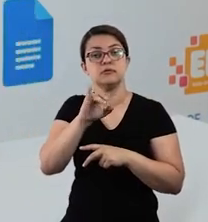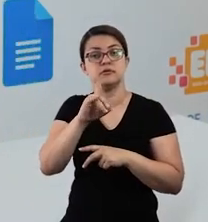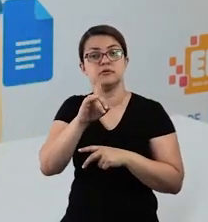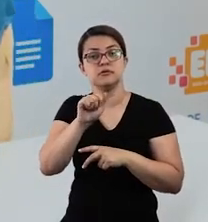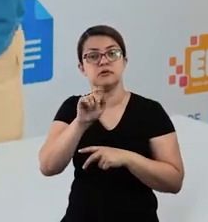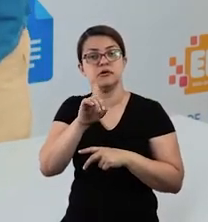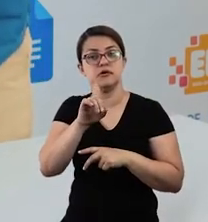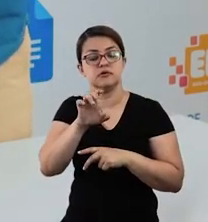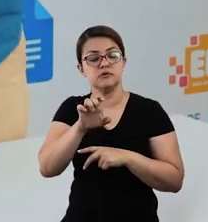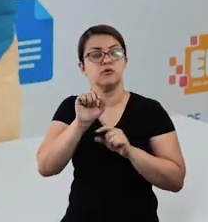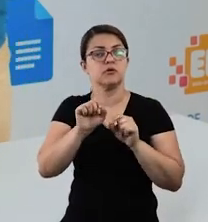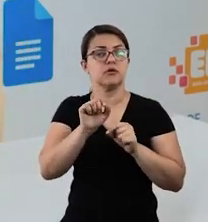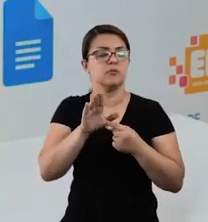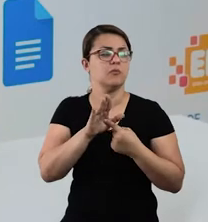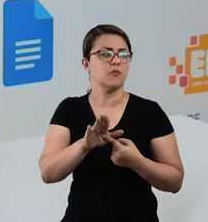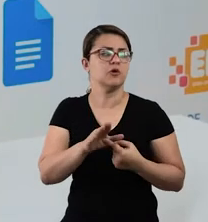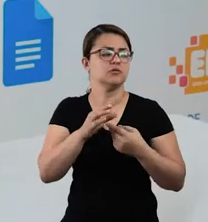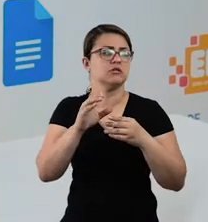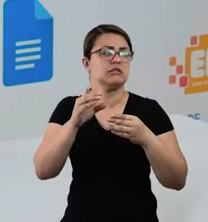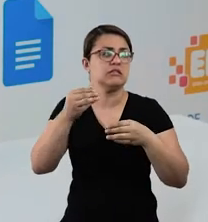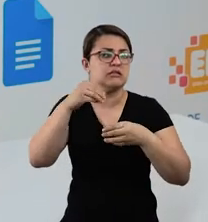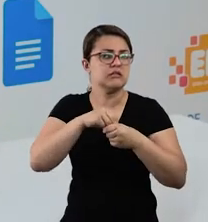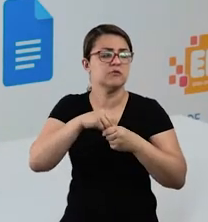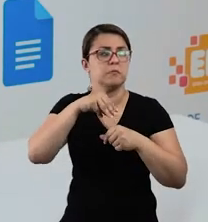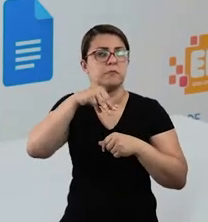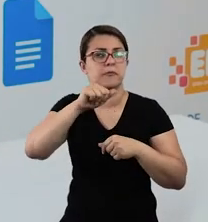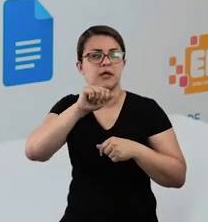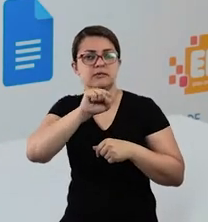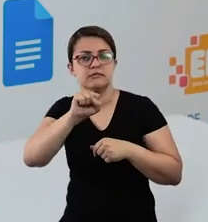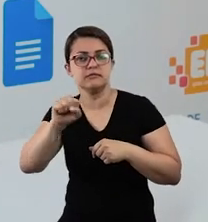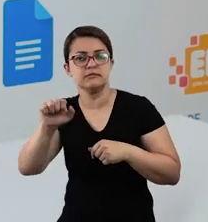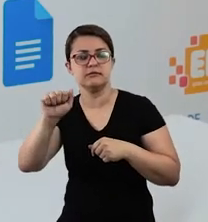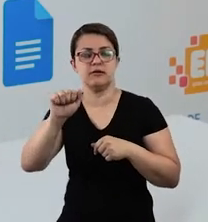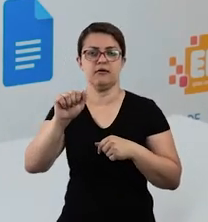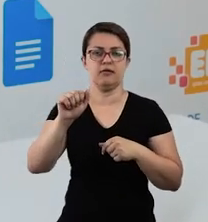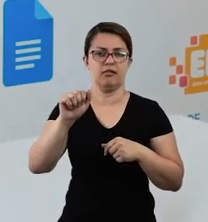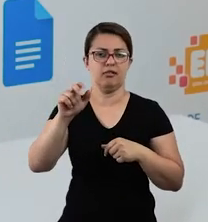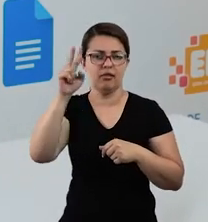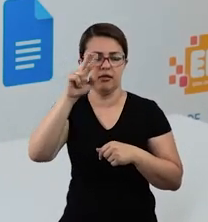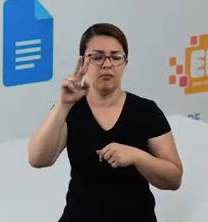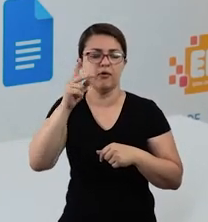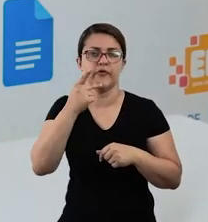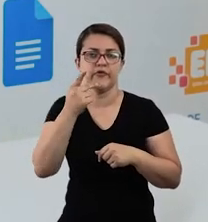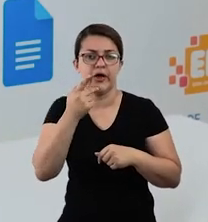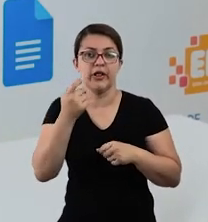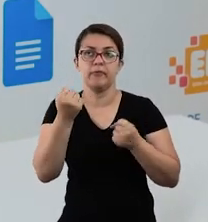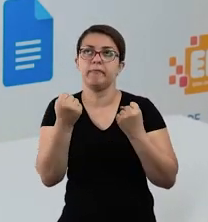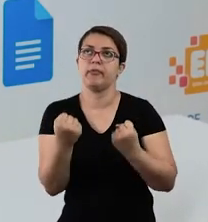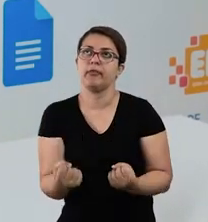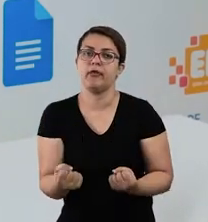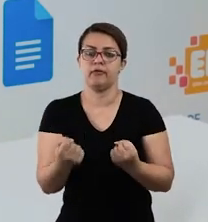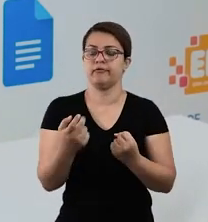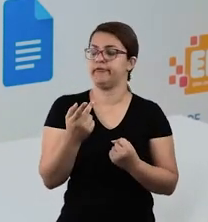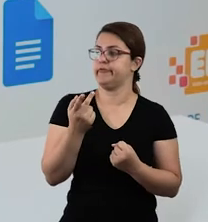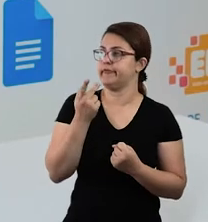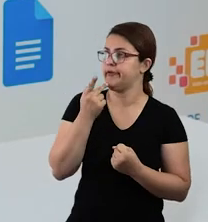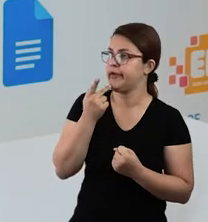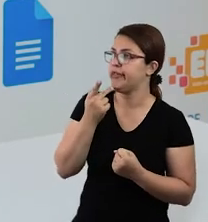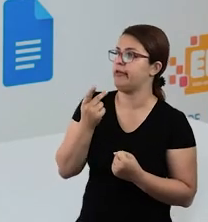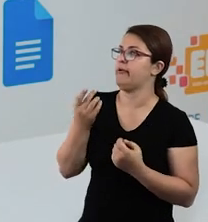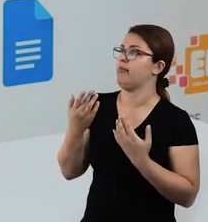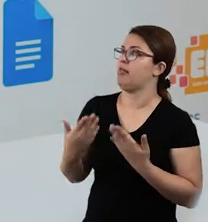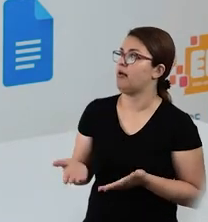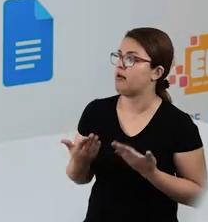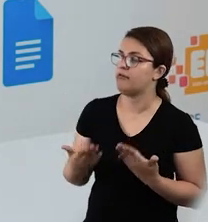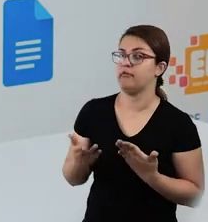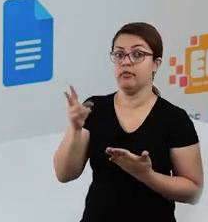mede o grau de concentração de massa. Lembra quando a gente fala de peso? Ah, isso tá pesado. Ah, isso